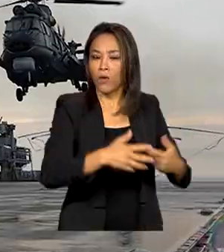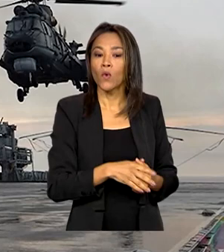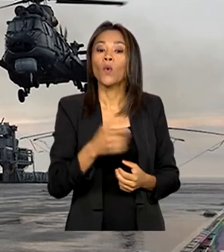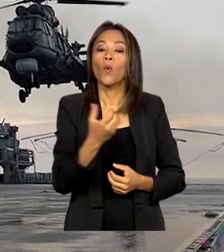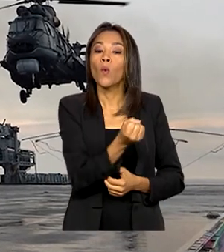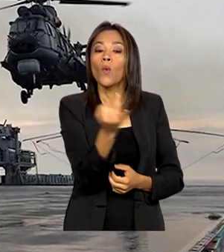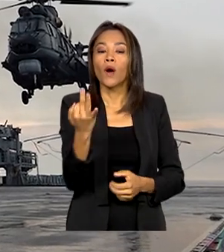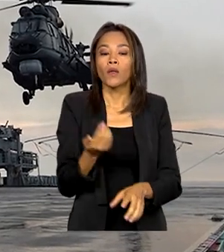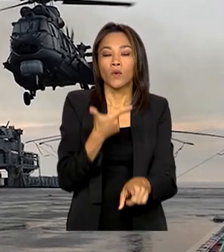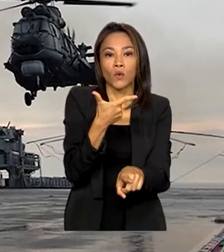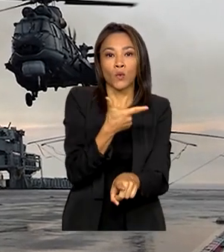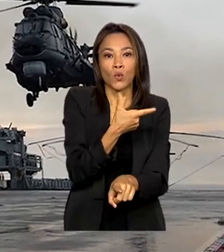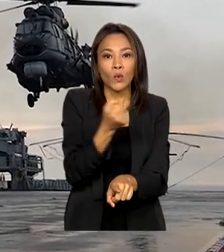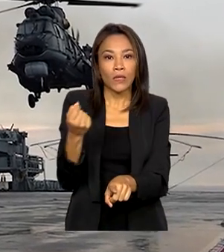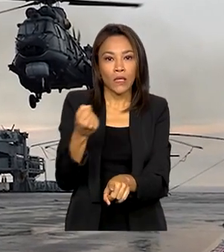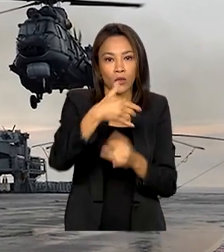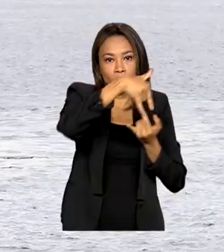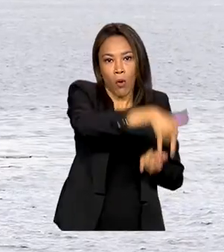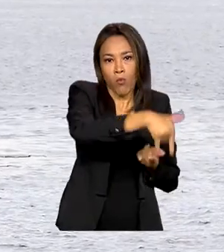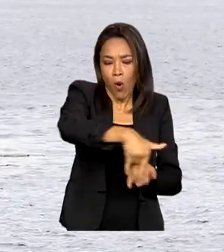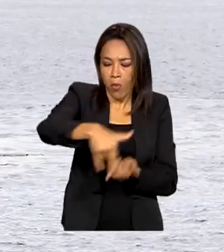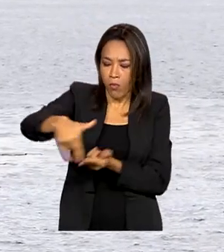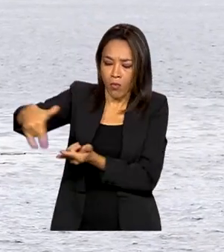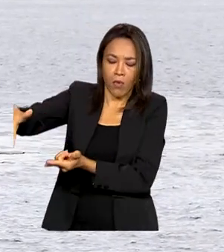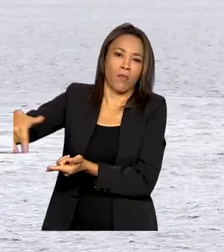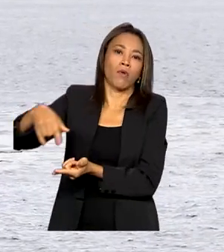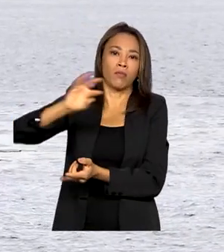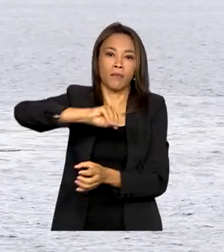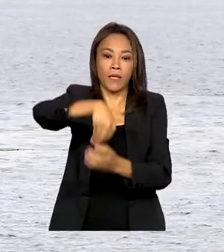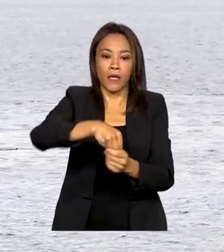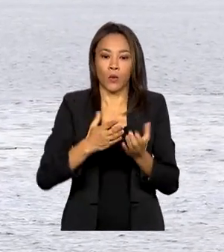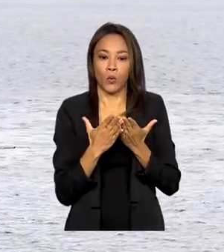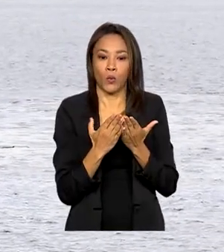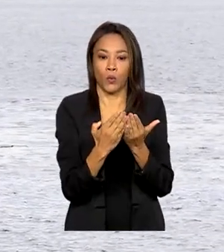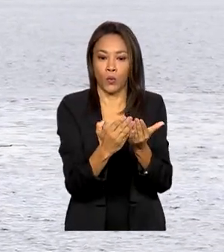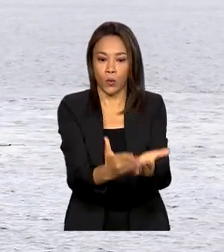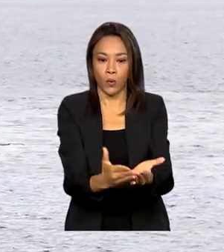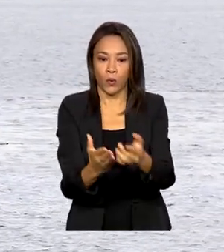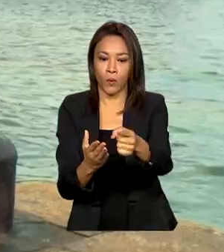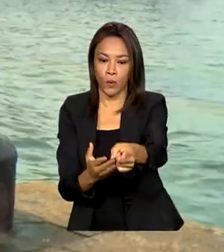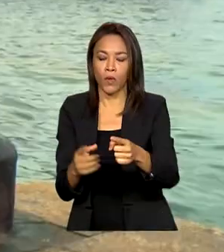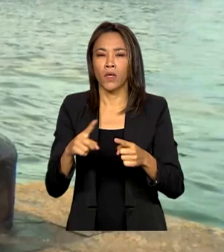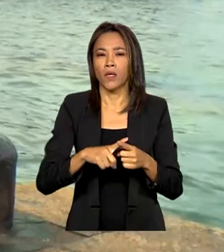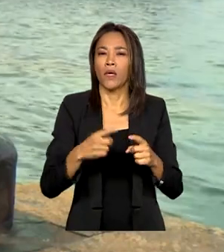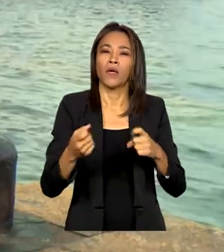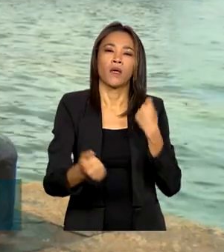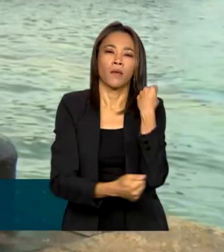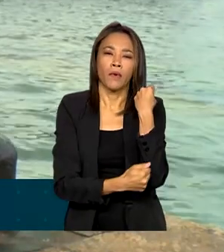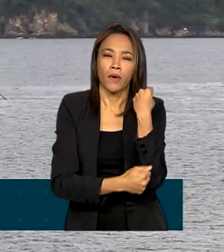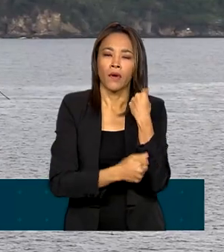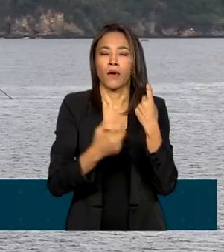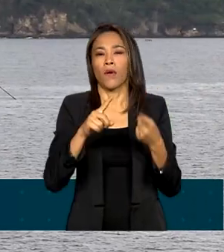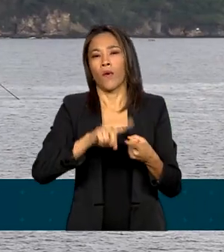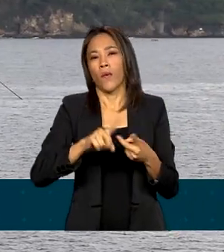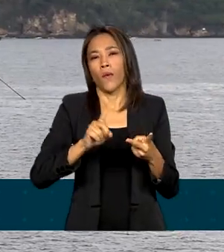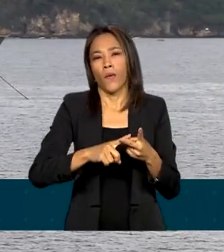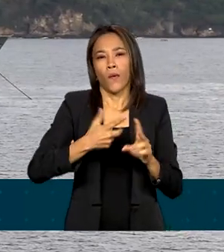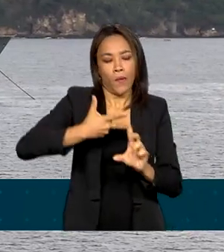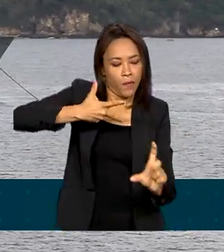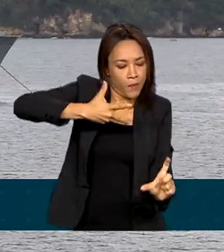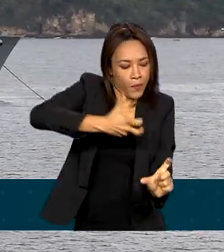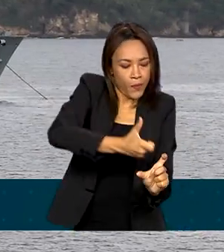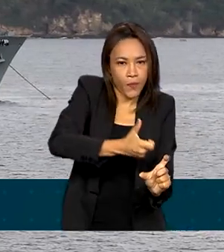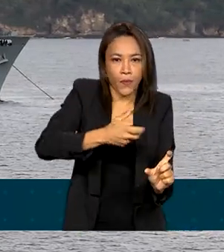200 leitos hospitalares, pra várias hospitalidades como ortopedia, cirurgia geral, anestesia,